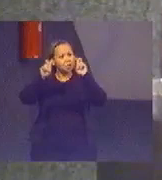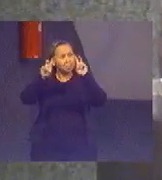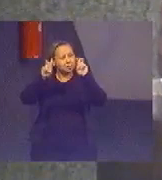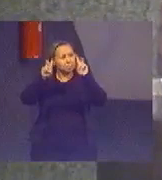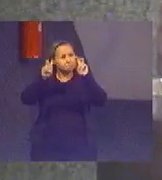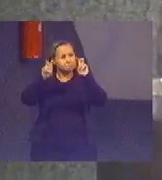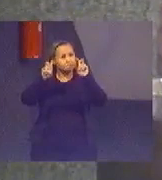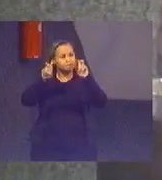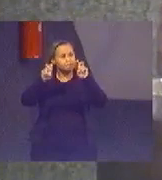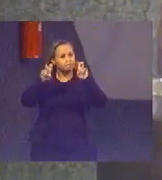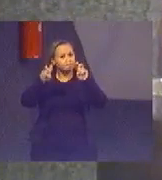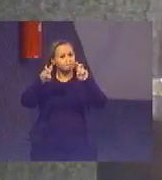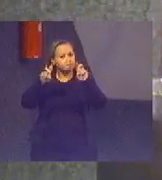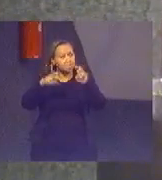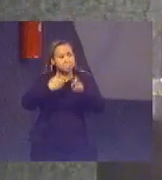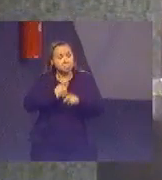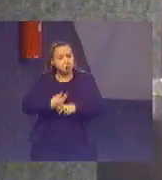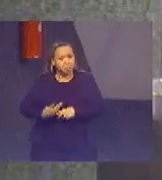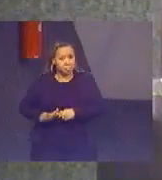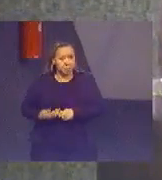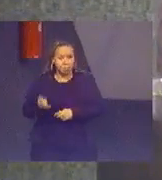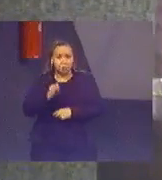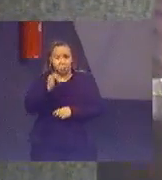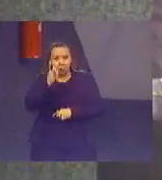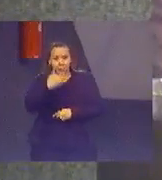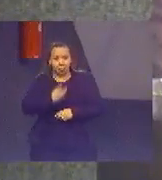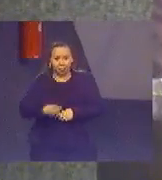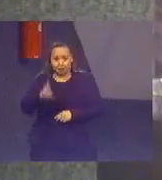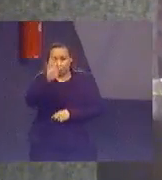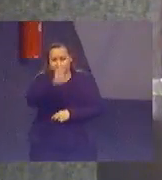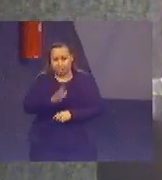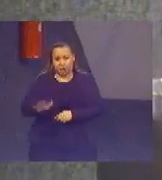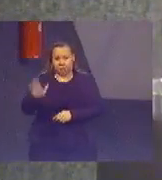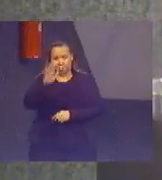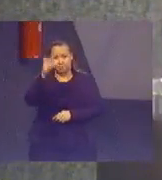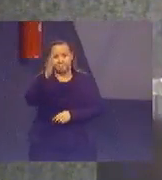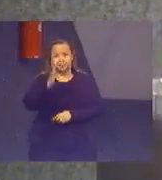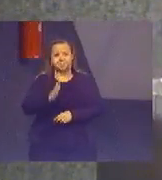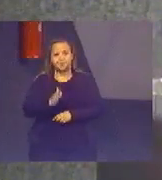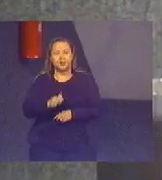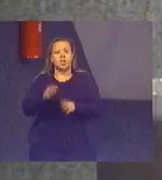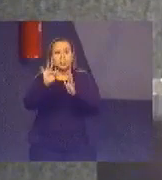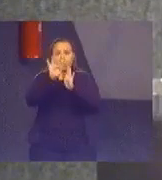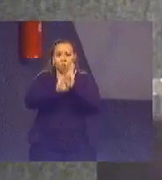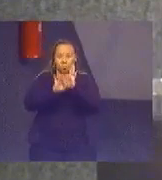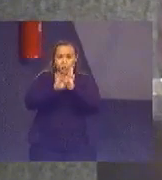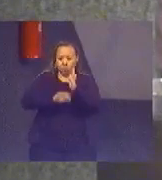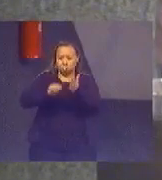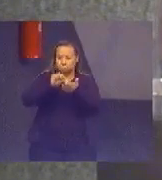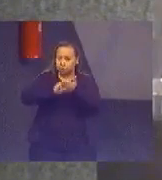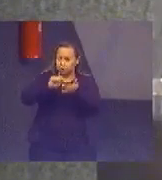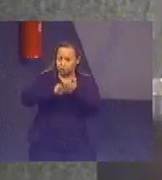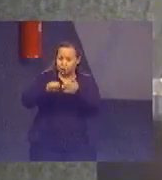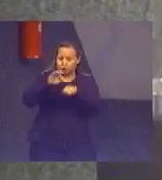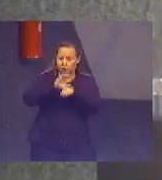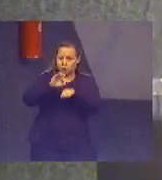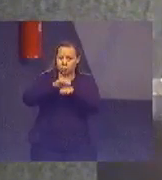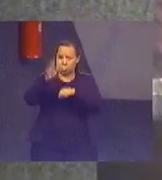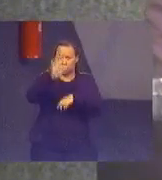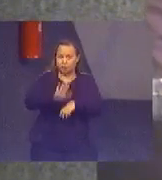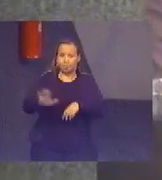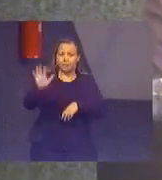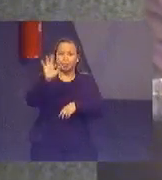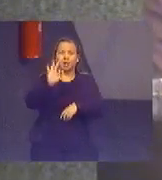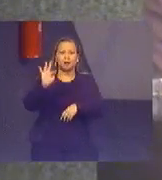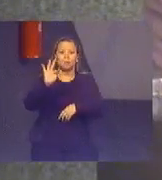o governo brasileiro. Diversos deles estão textualmente escritos na nossa Constituição Federal. O que acontece é que,